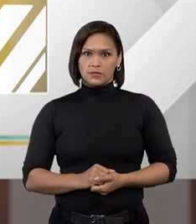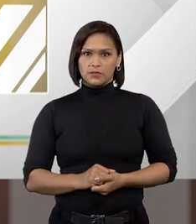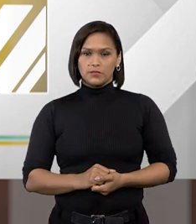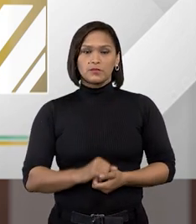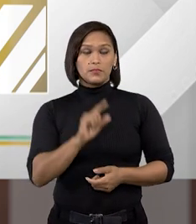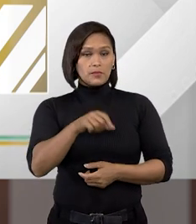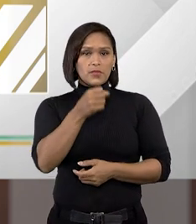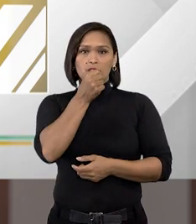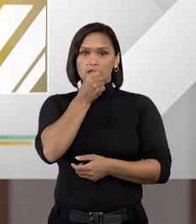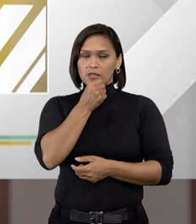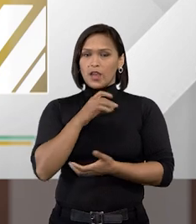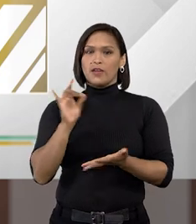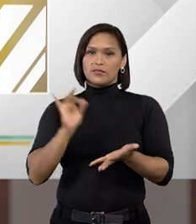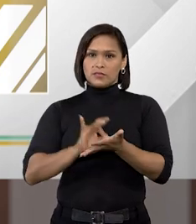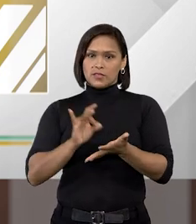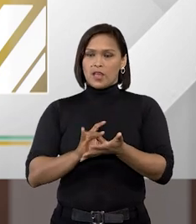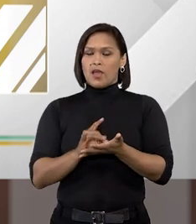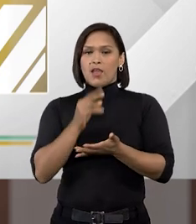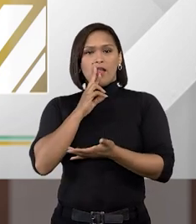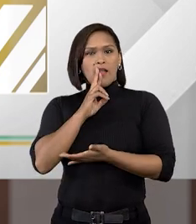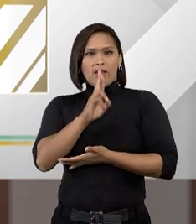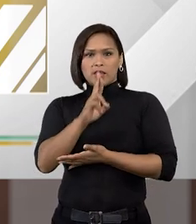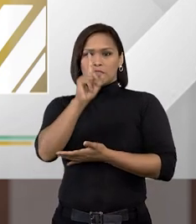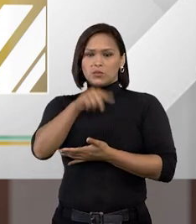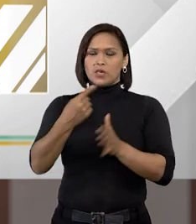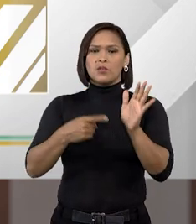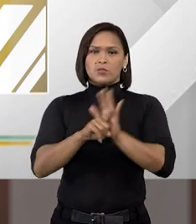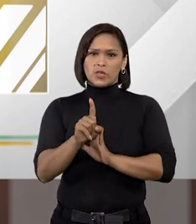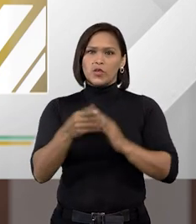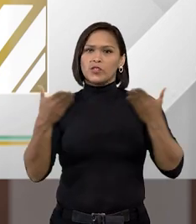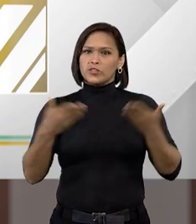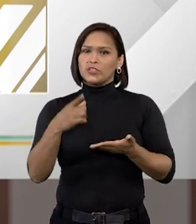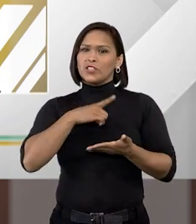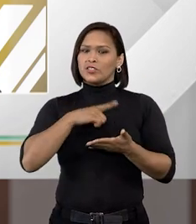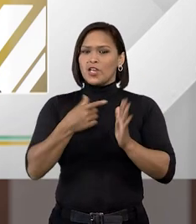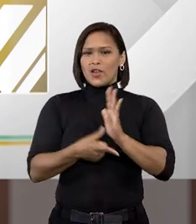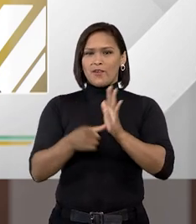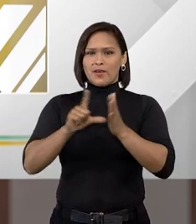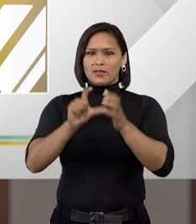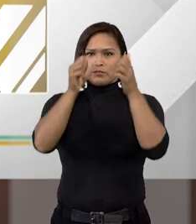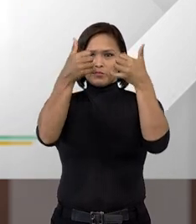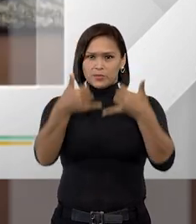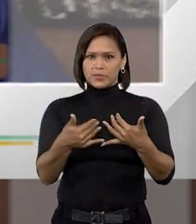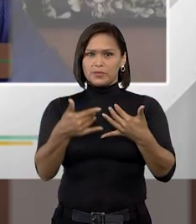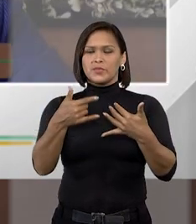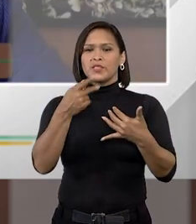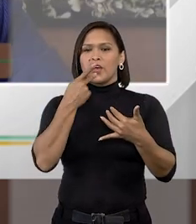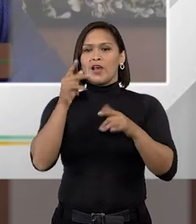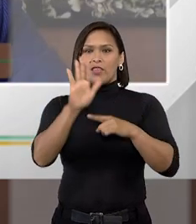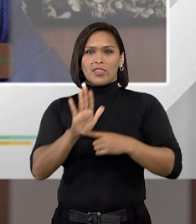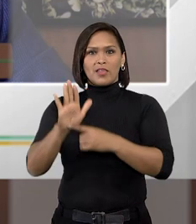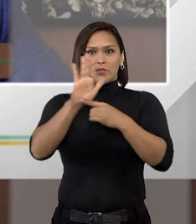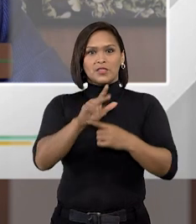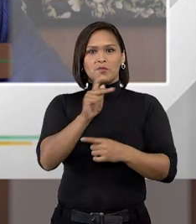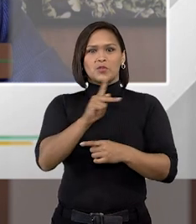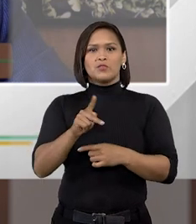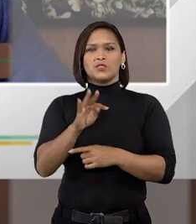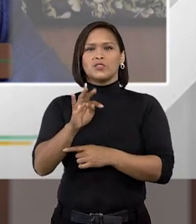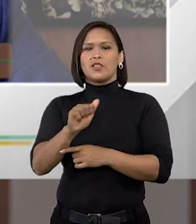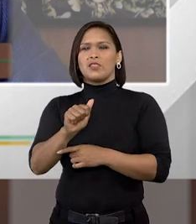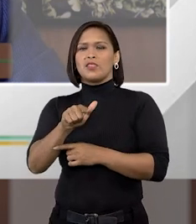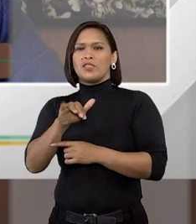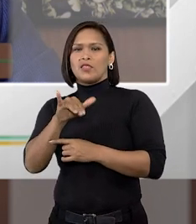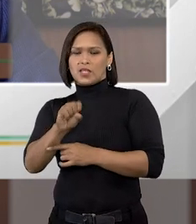Olha, Tiago, de certa forma, a resposta para essa pergunta já tinha sido dada na apresentação do professor